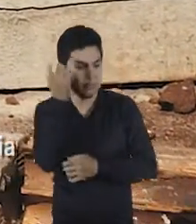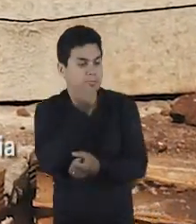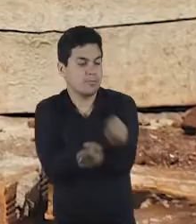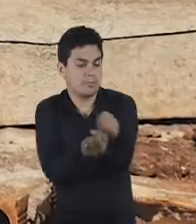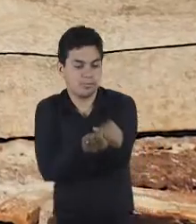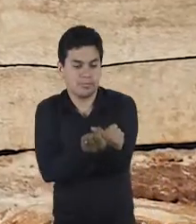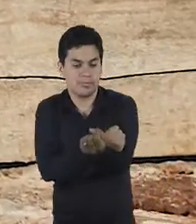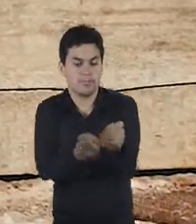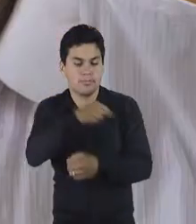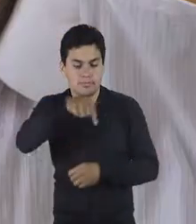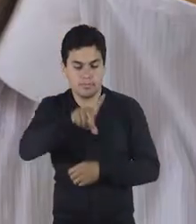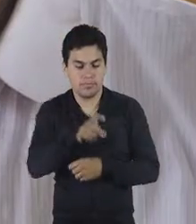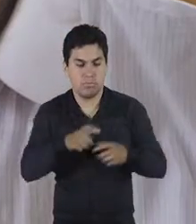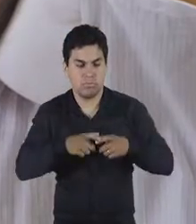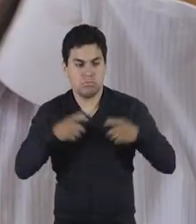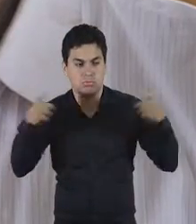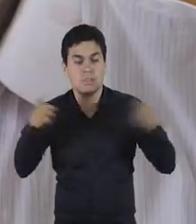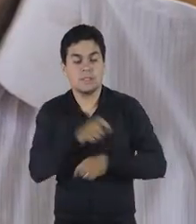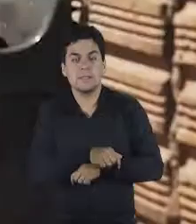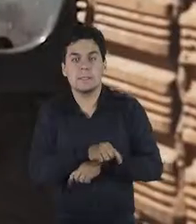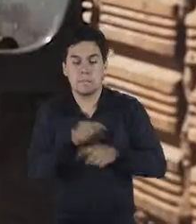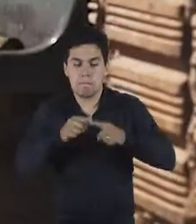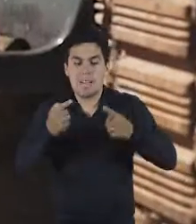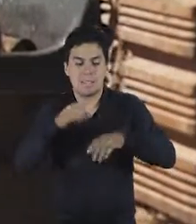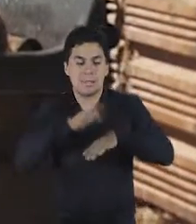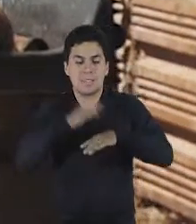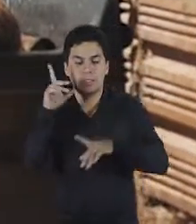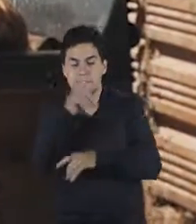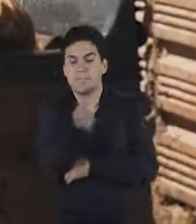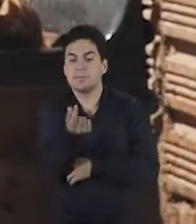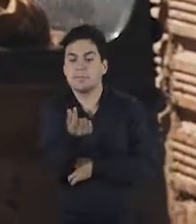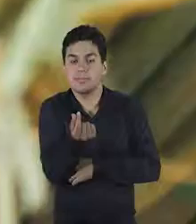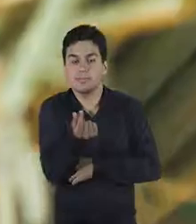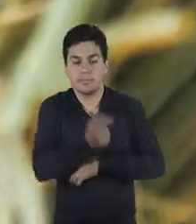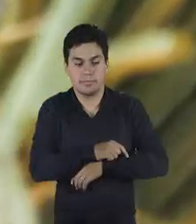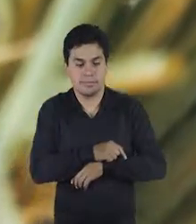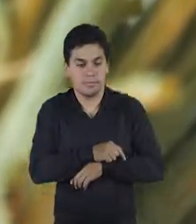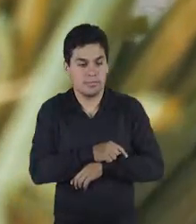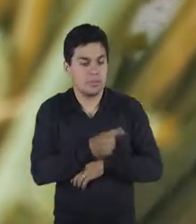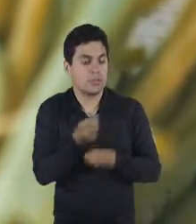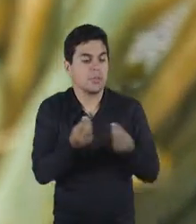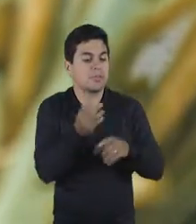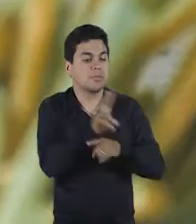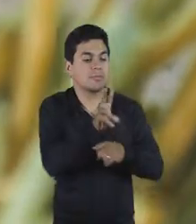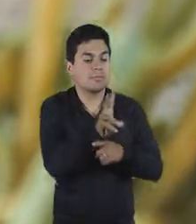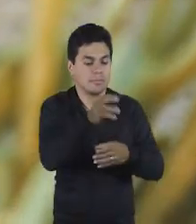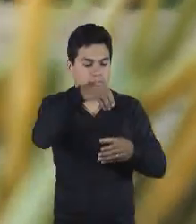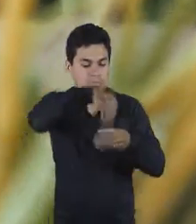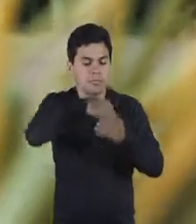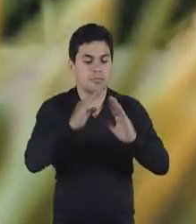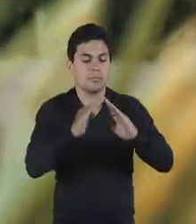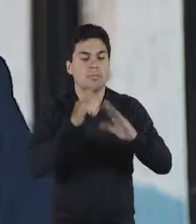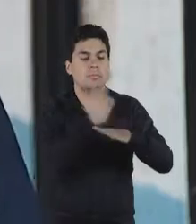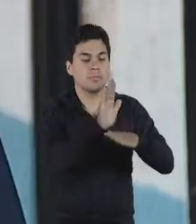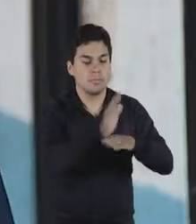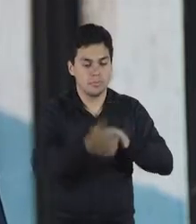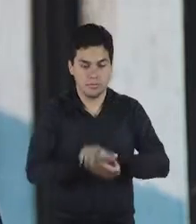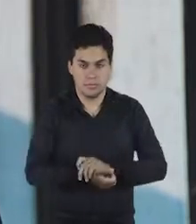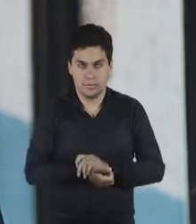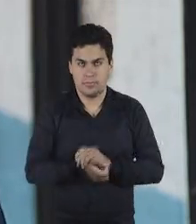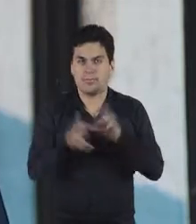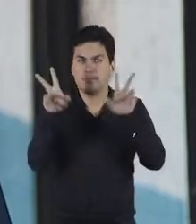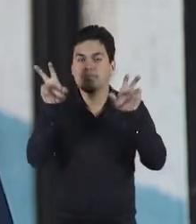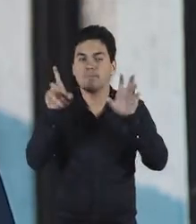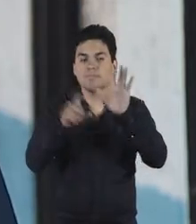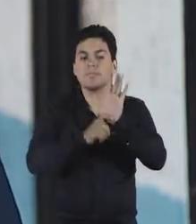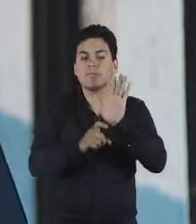a cada dia. E a nossa maior dificuldade hoje é na área financeira, para mantê-los aqui na casa de apoio. Quando o assunto é